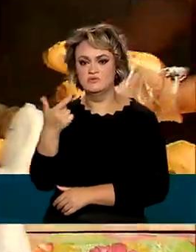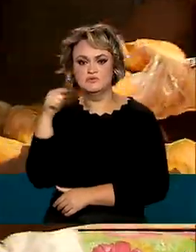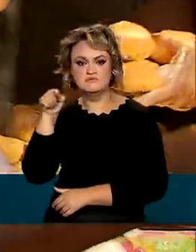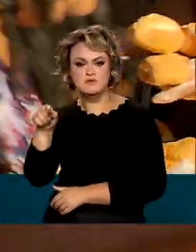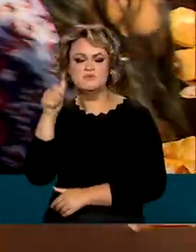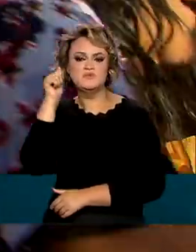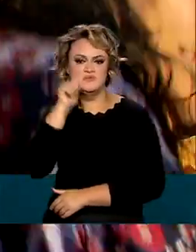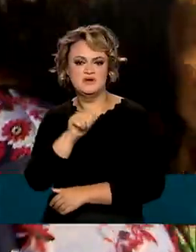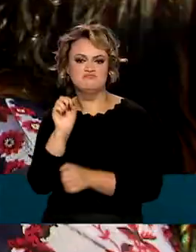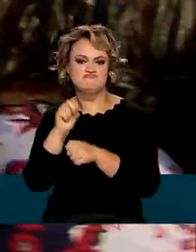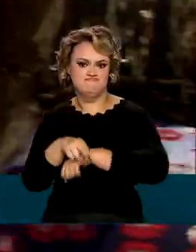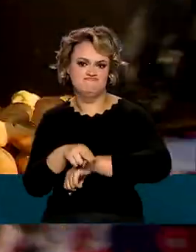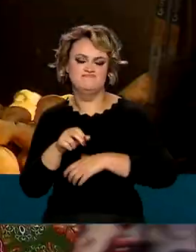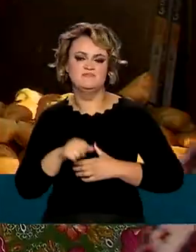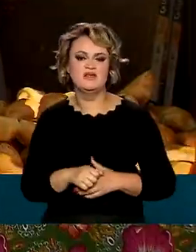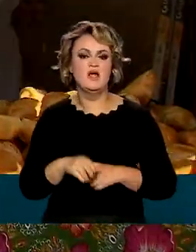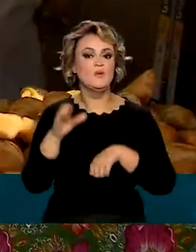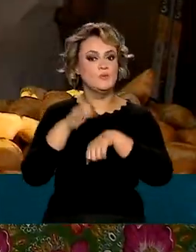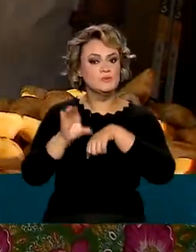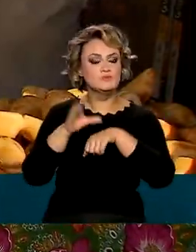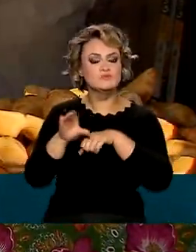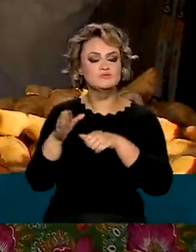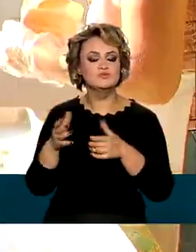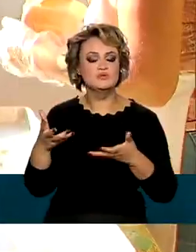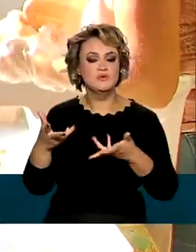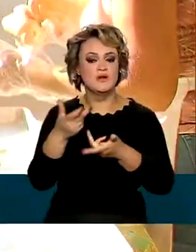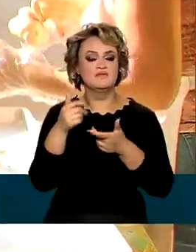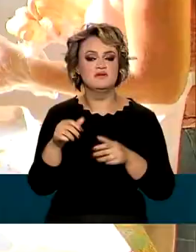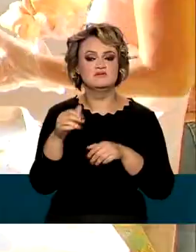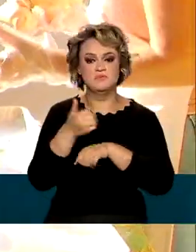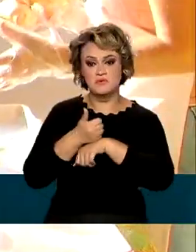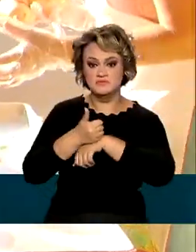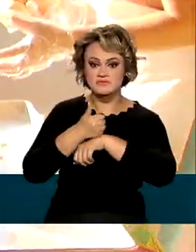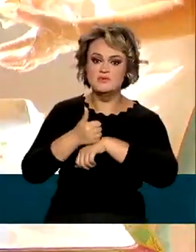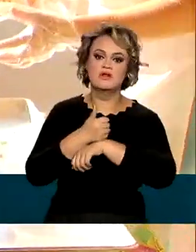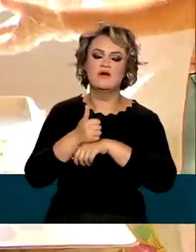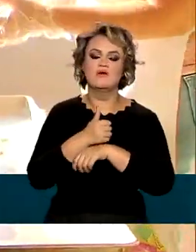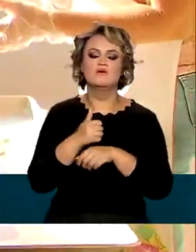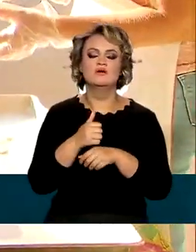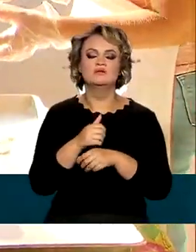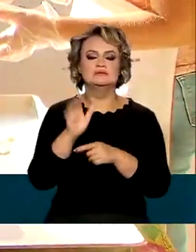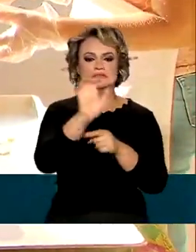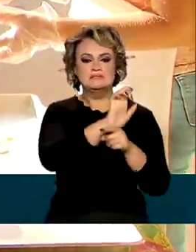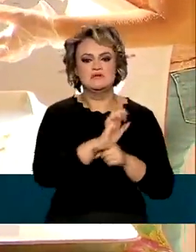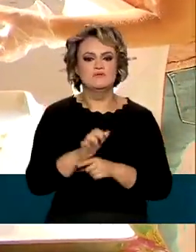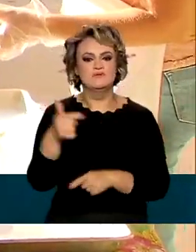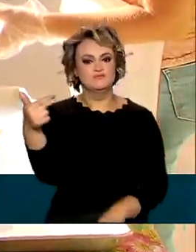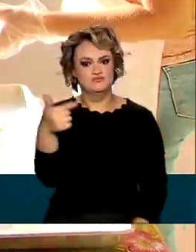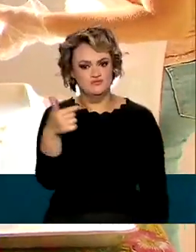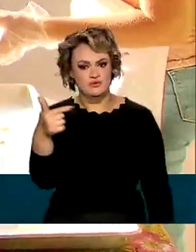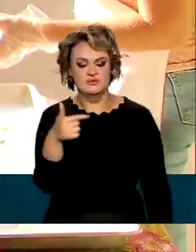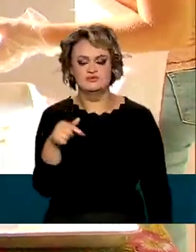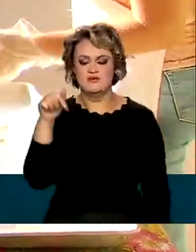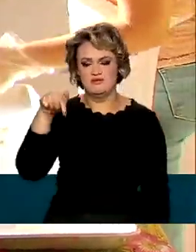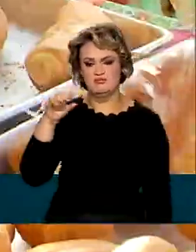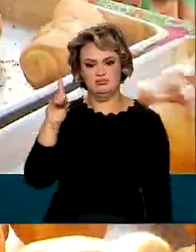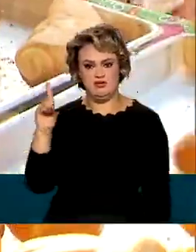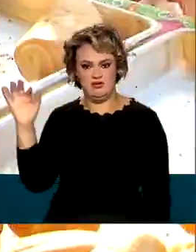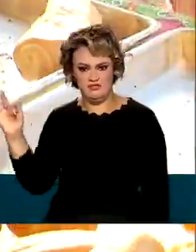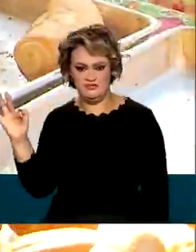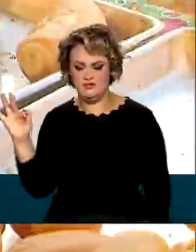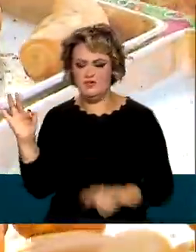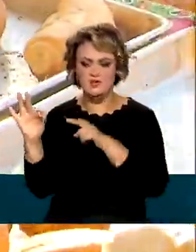beneficiadas. Os cursos de qualificação profissional são oferecidos em 22 estados. No Distrito Federal,